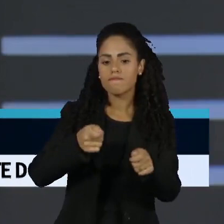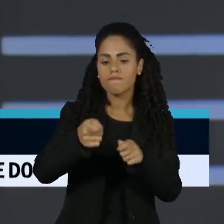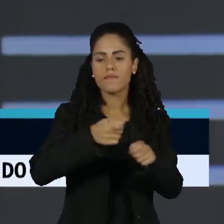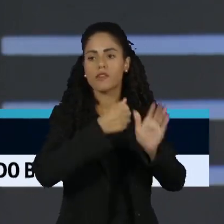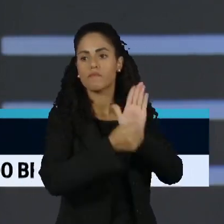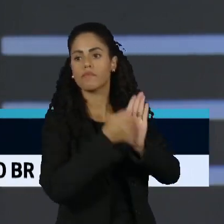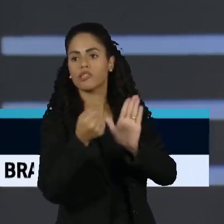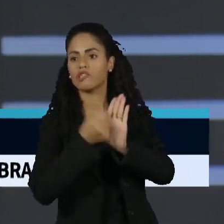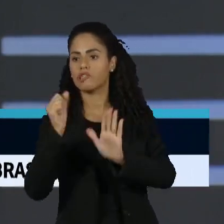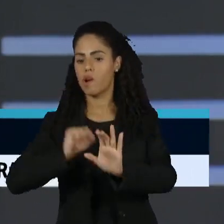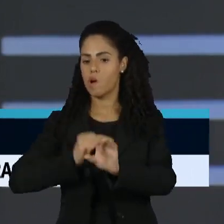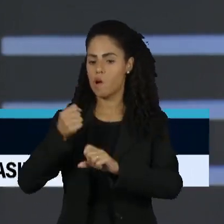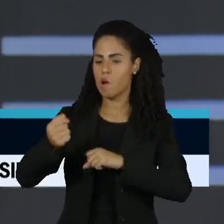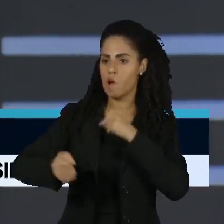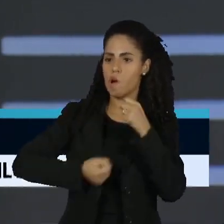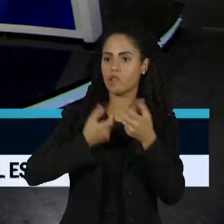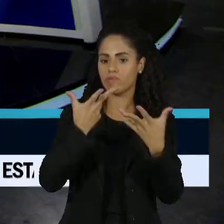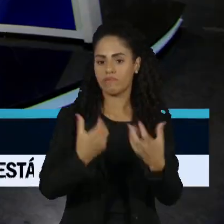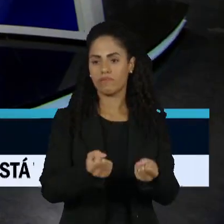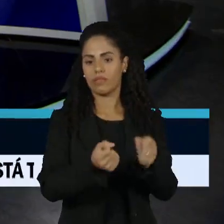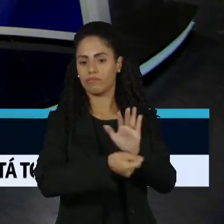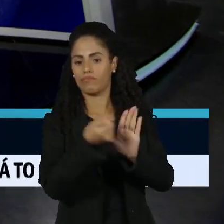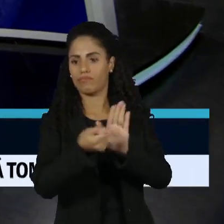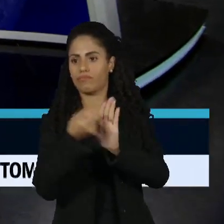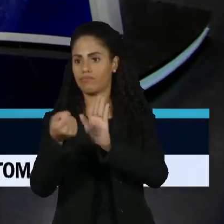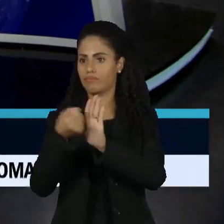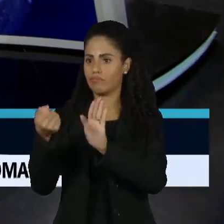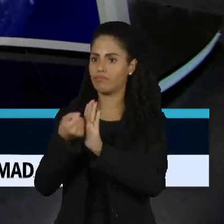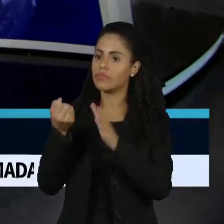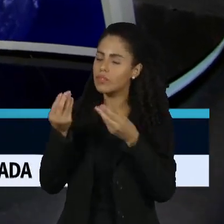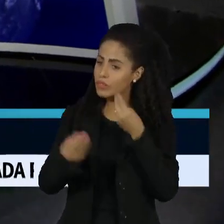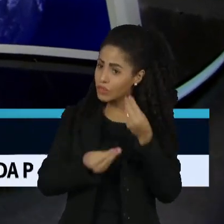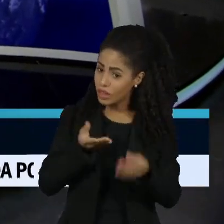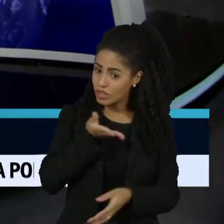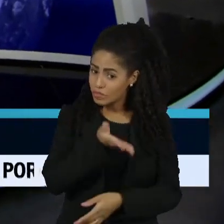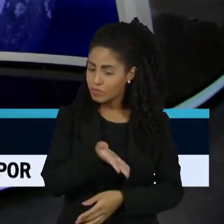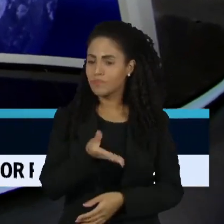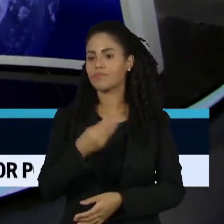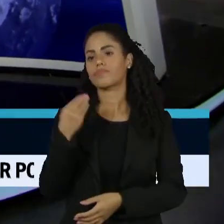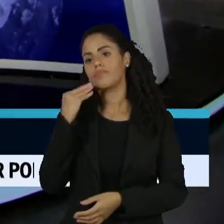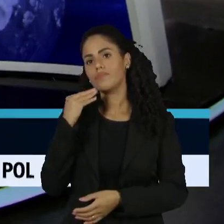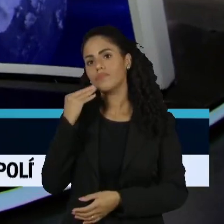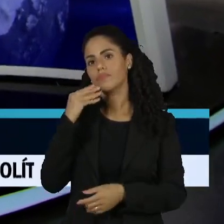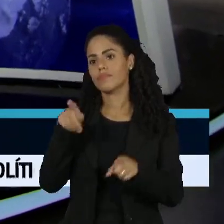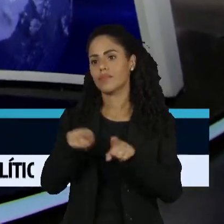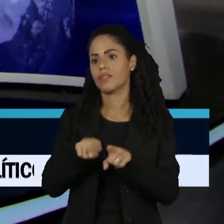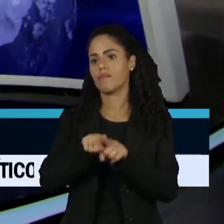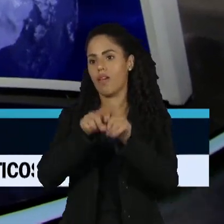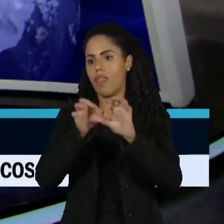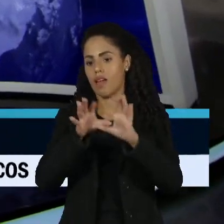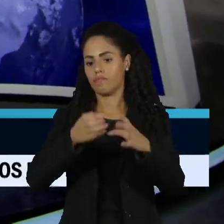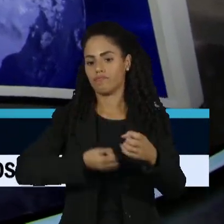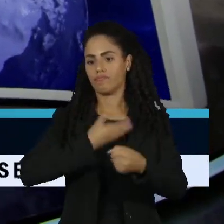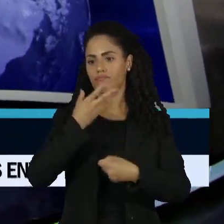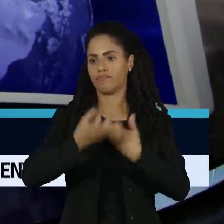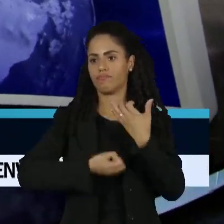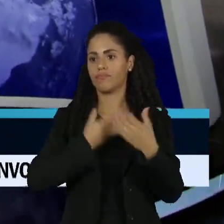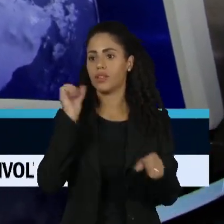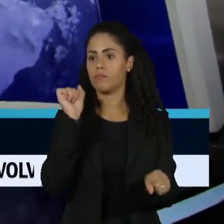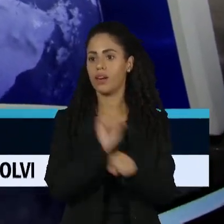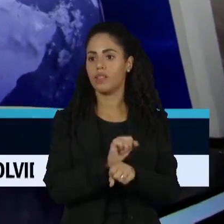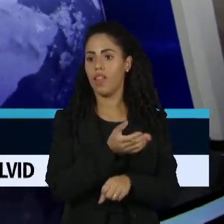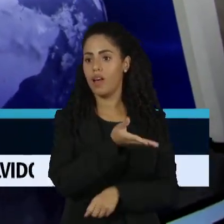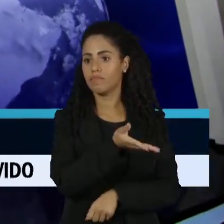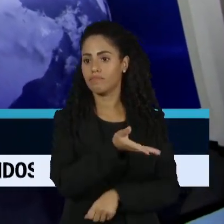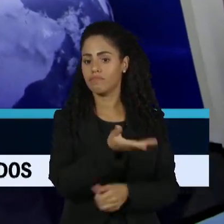pouco o ódio e a intolerância, através da distorção da liberdade de expressão, que está parado